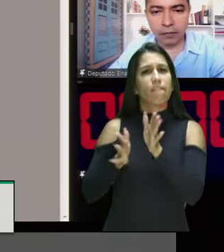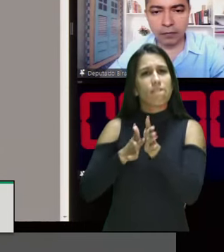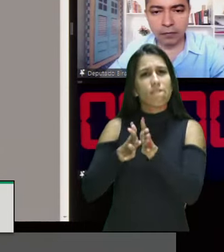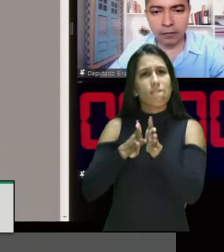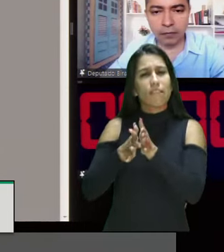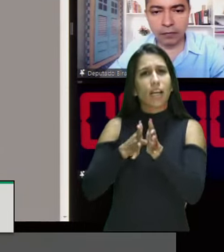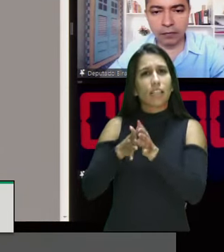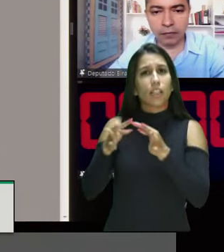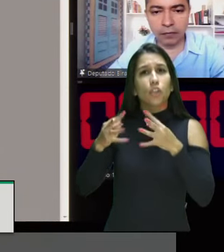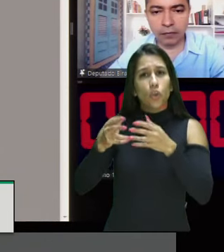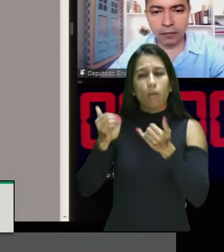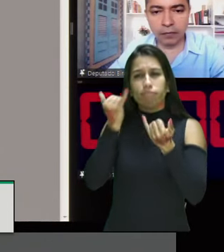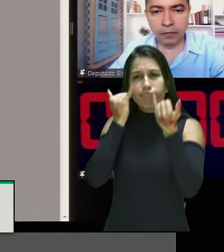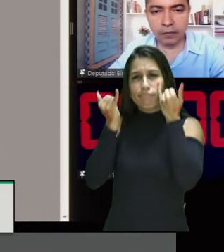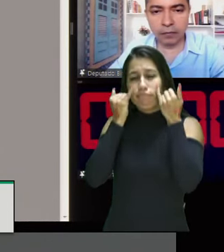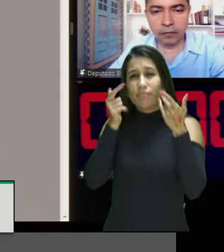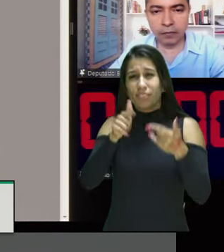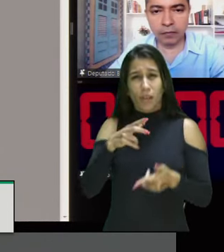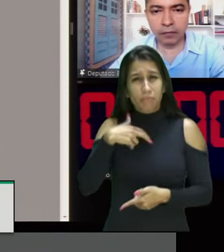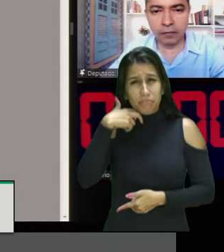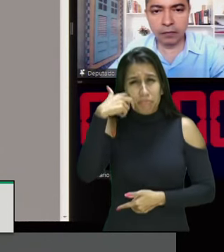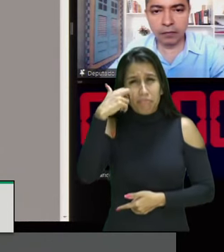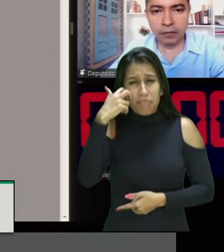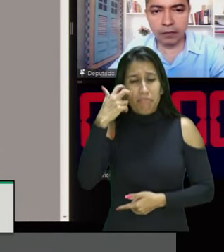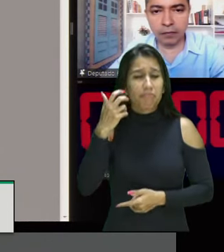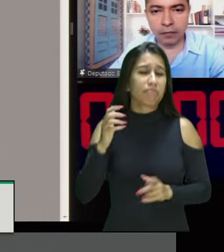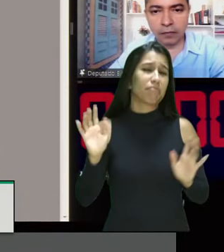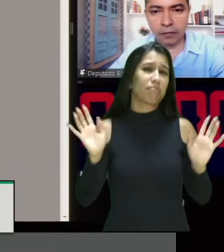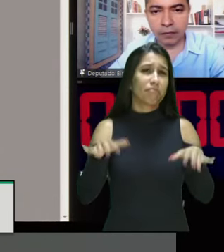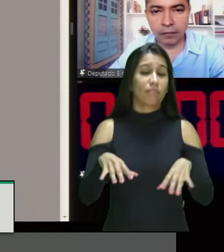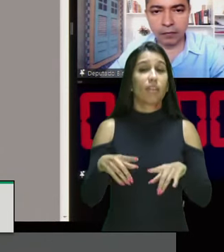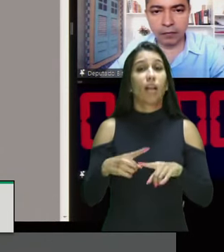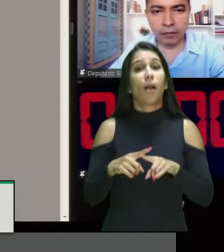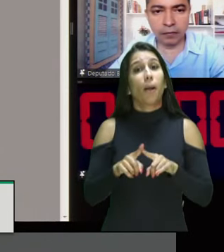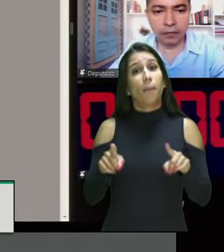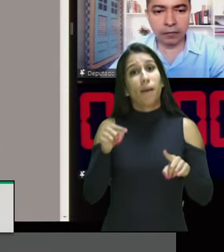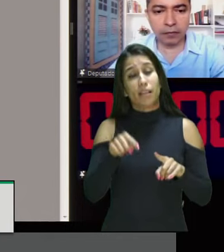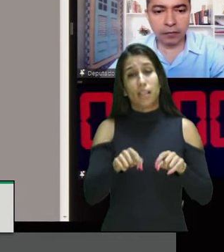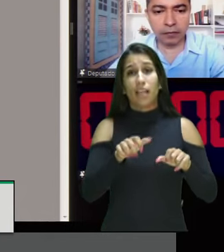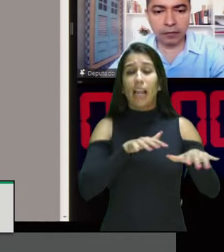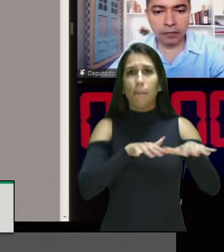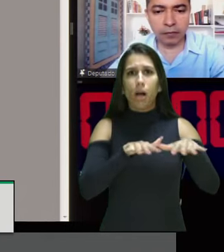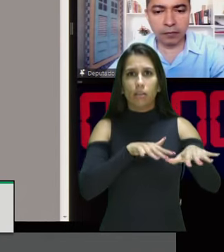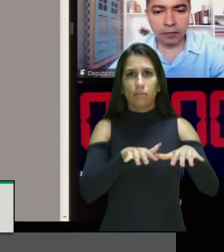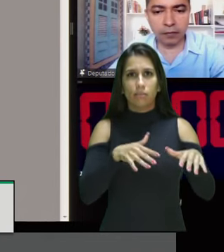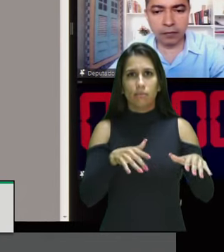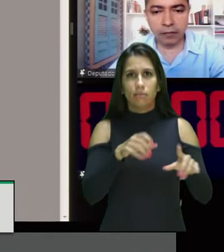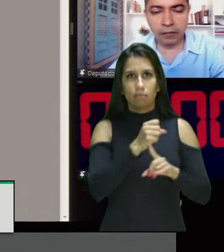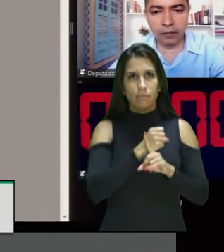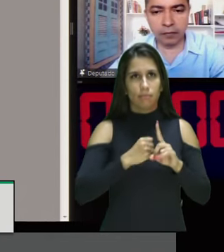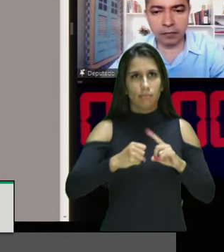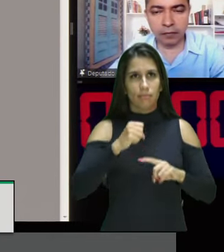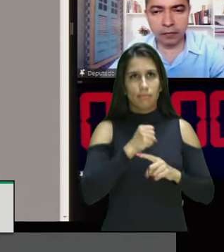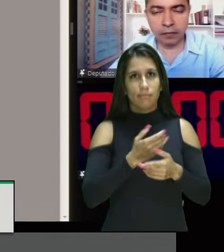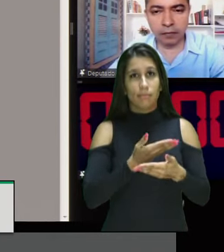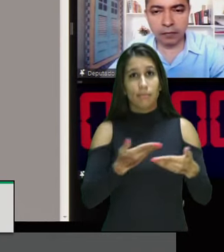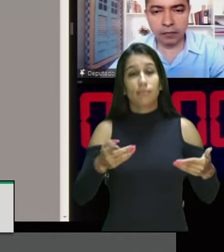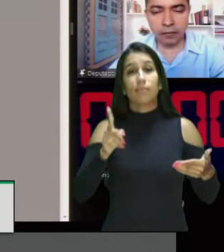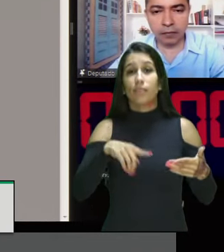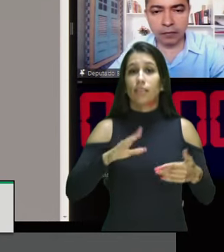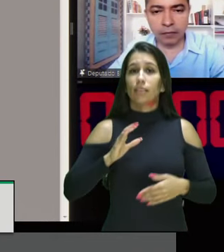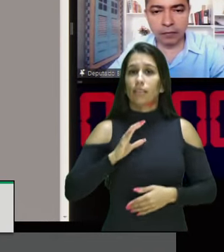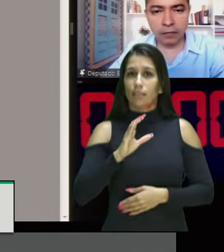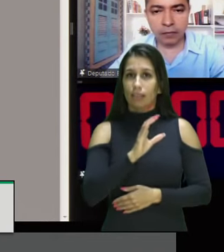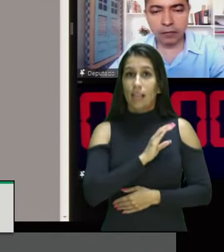enfim, é vergonhoso ver isso. Mas nós, do movimento social negro, e aqui eu vou falar, eu estou falando aqui em nome da comissão,